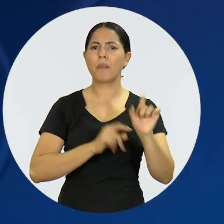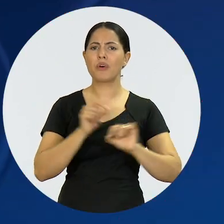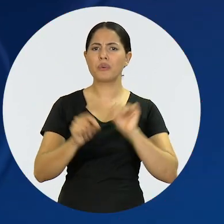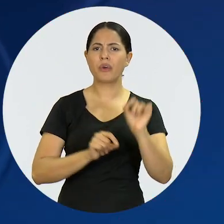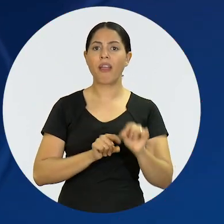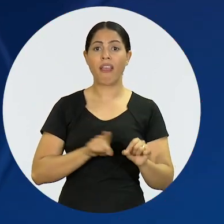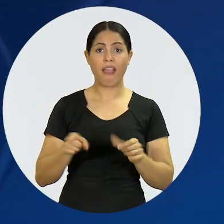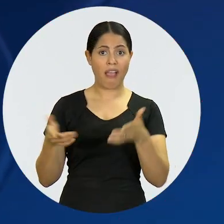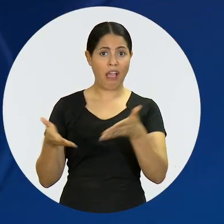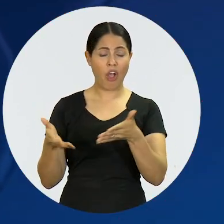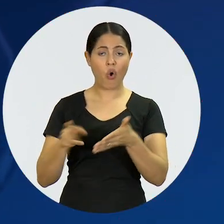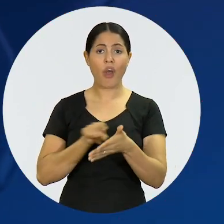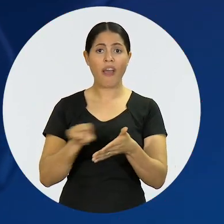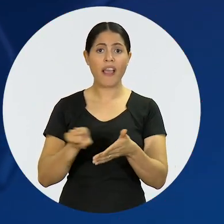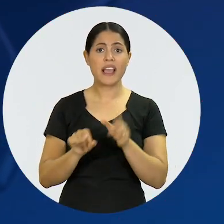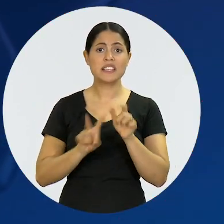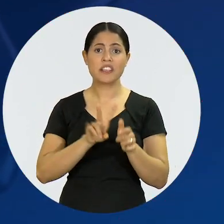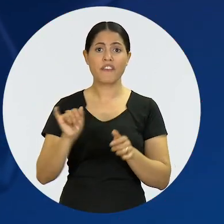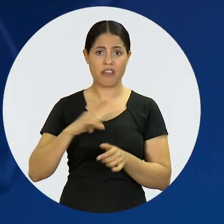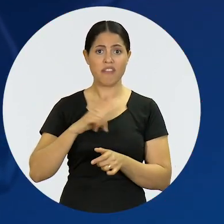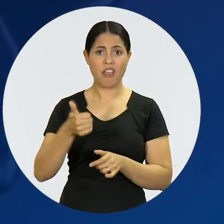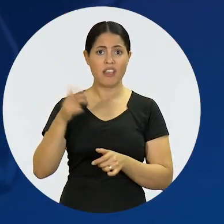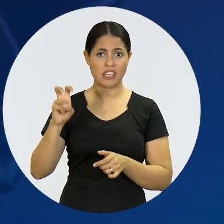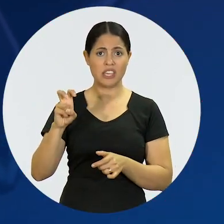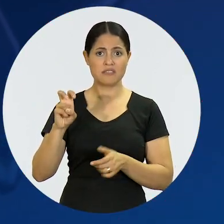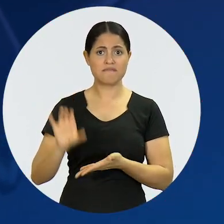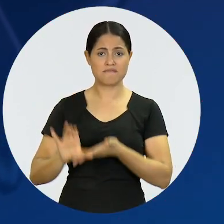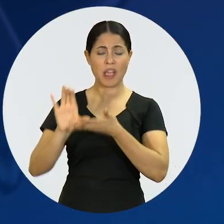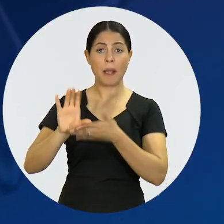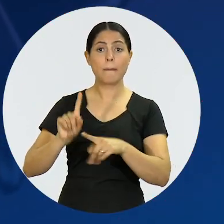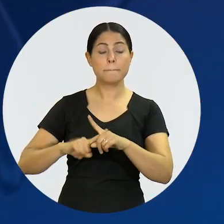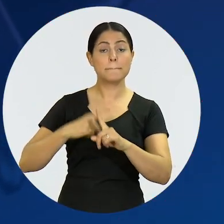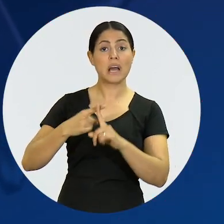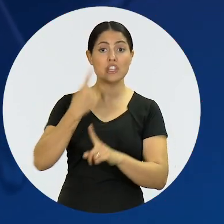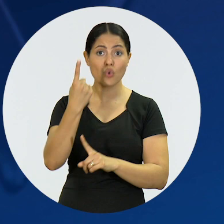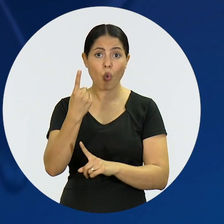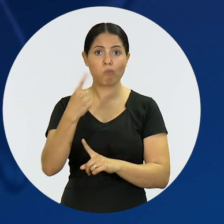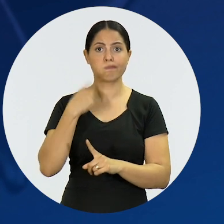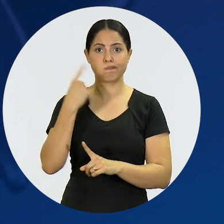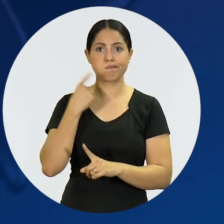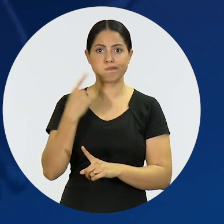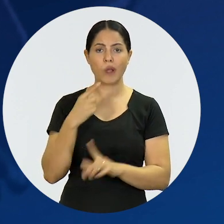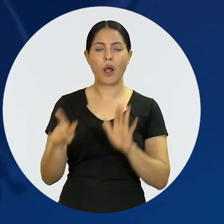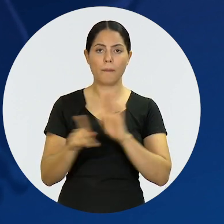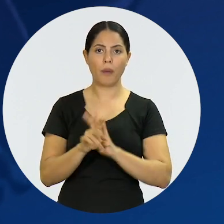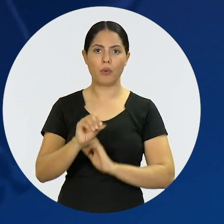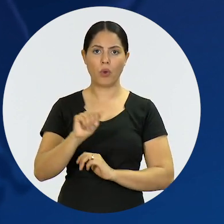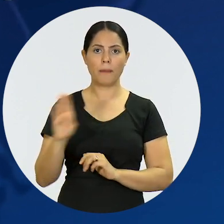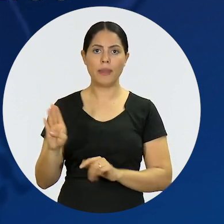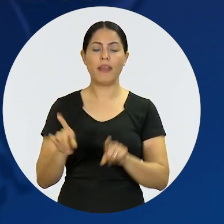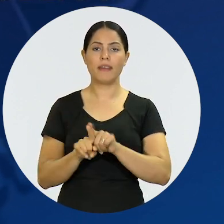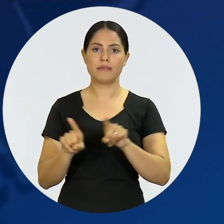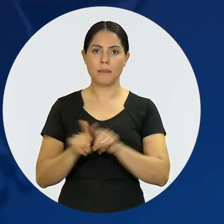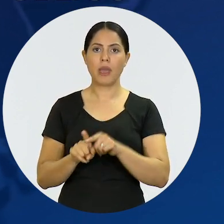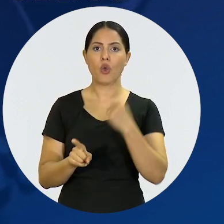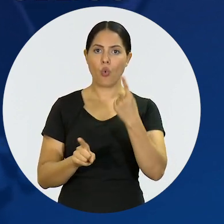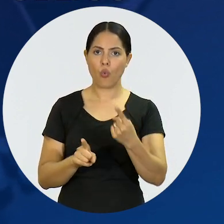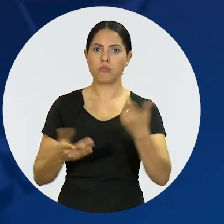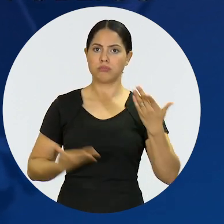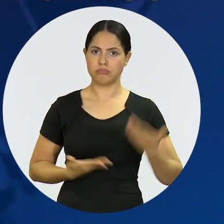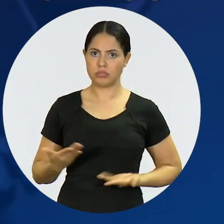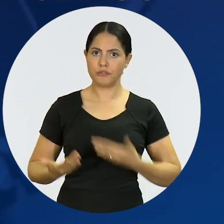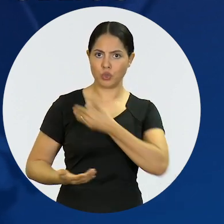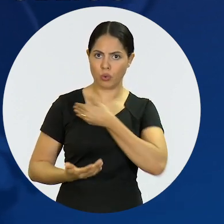Pela proposta, o CNJ passaria a ter, além dos 15 conselheiros de agora, mais um advogado indicado pela OAB, um servidor